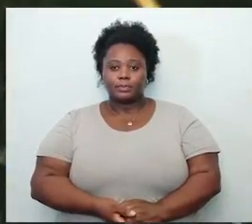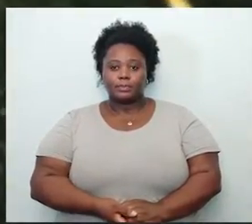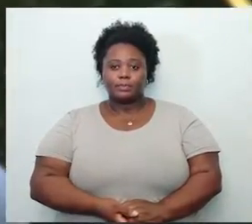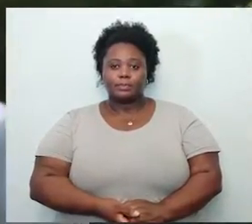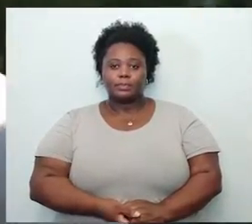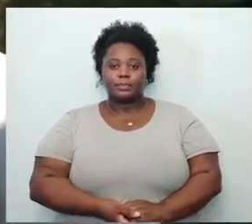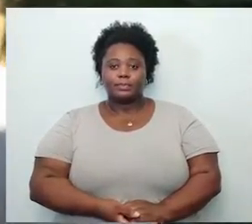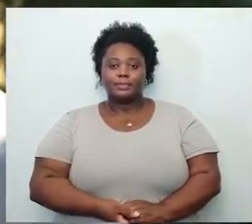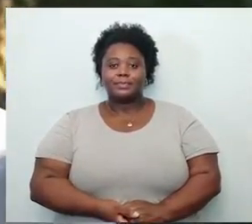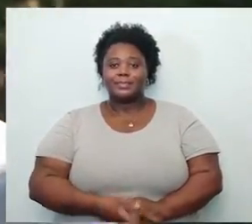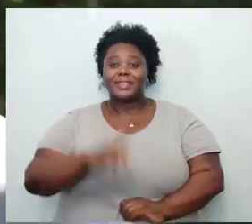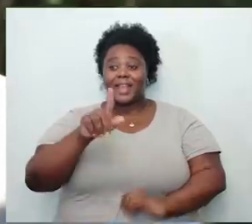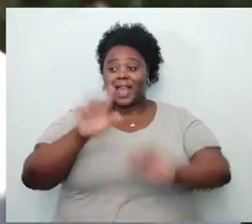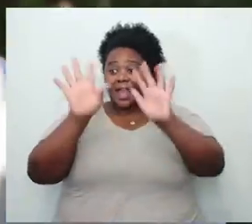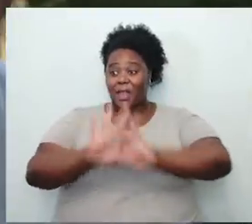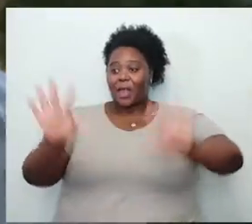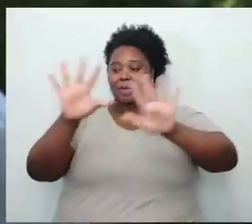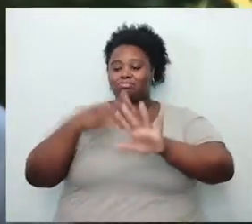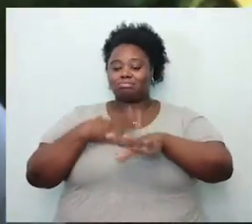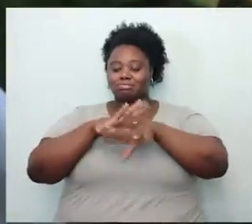A paisagem me cura.